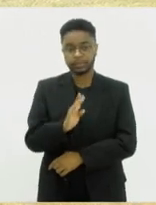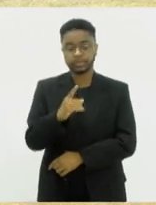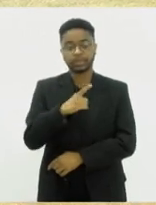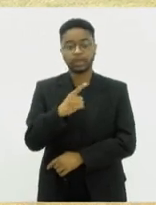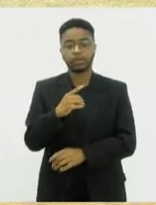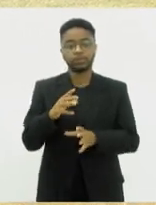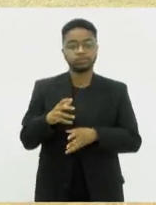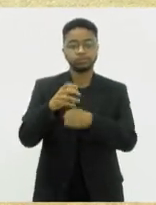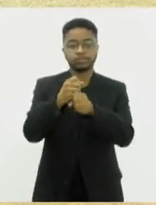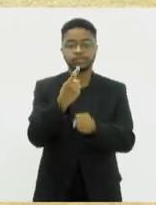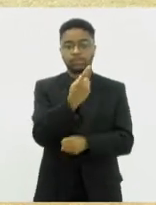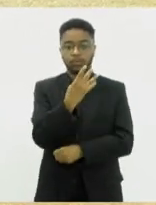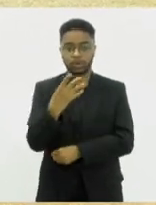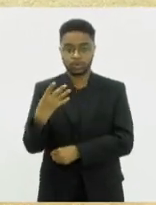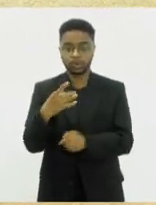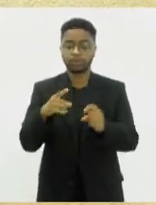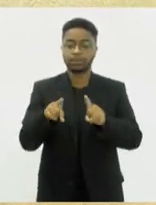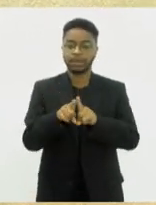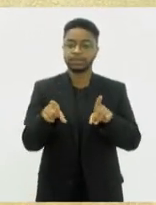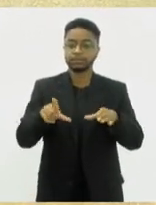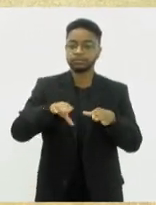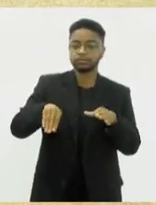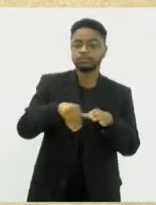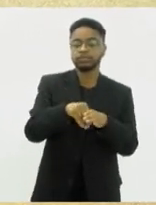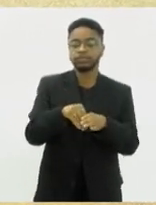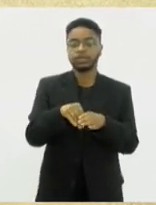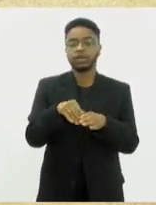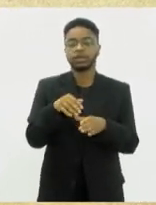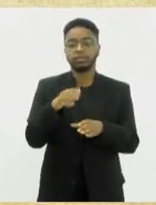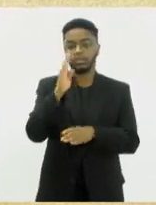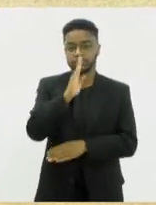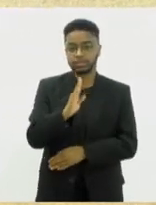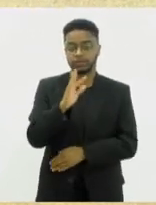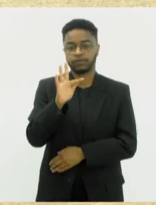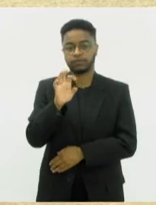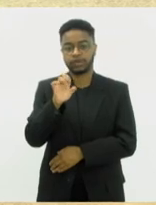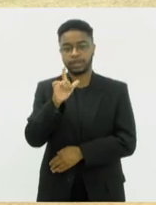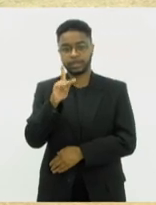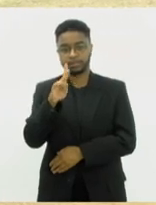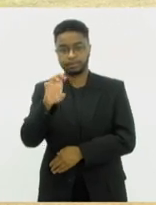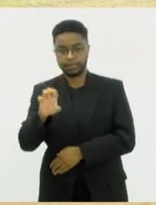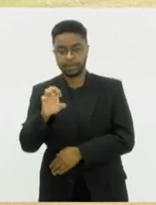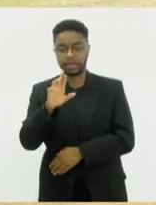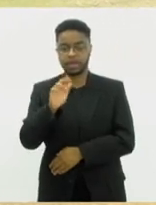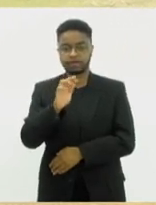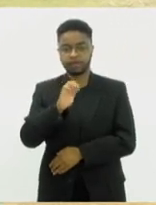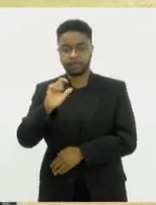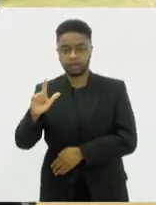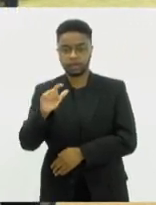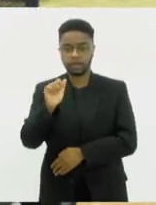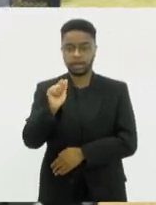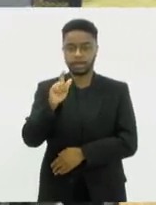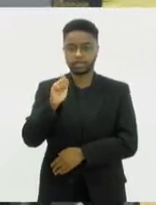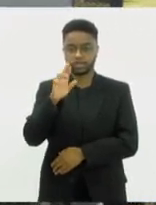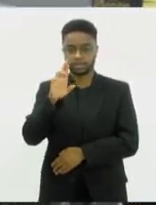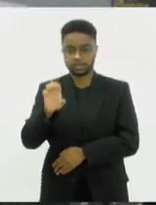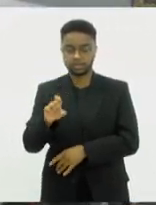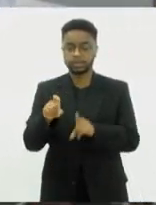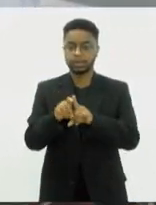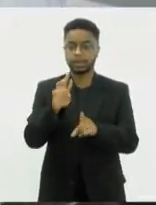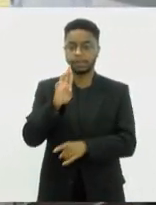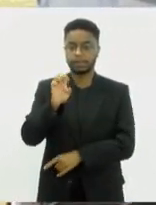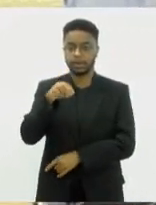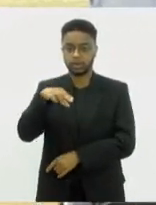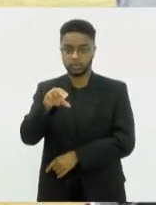dentre esses nove brasileiros. São eles, Felipe Navarro, o Rafael Becker, o Alexandre Rocha e o Breno Domingos. Um